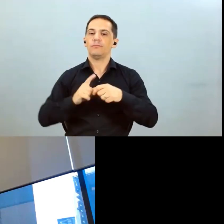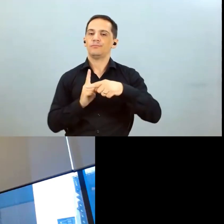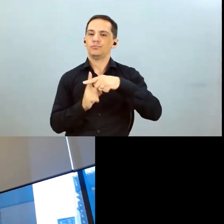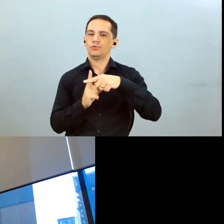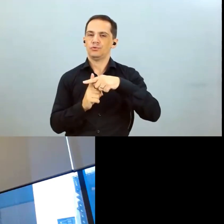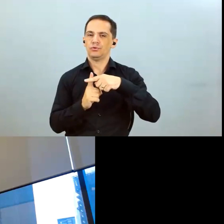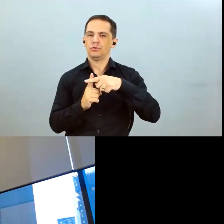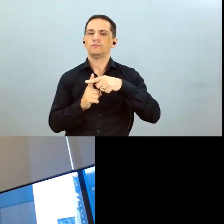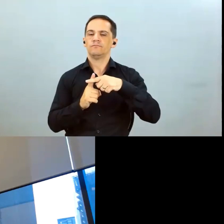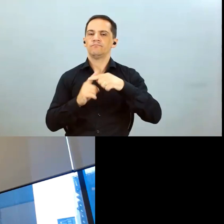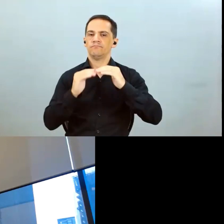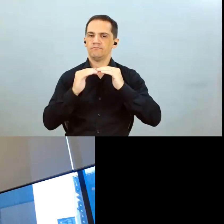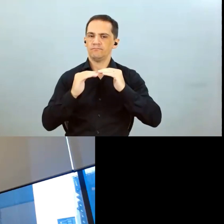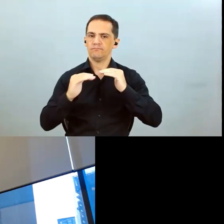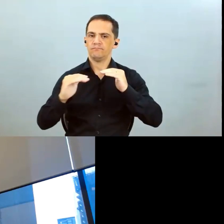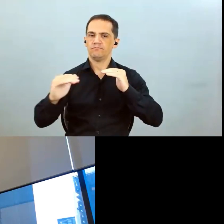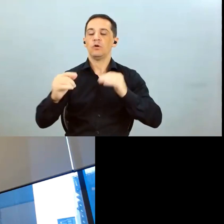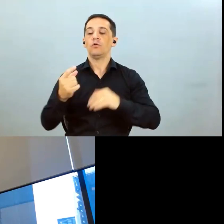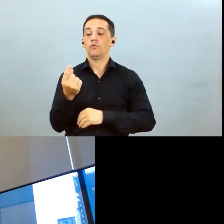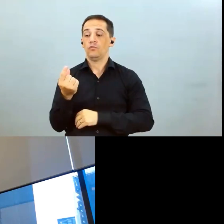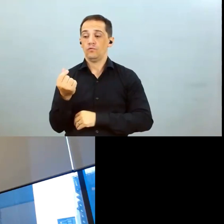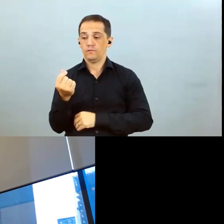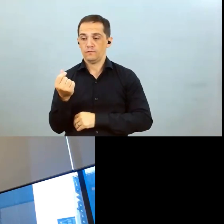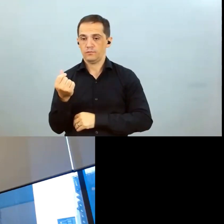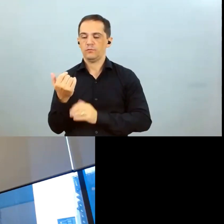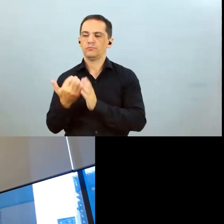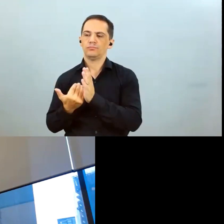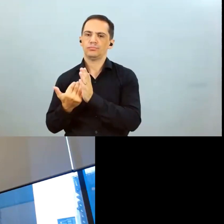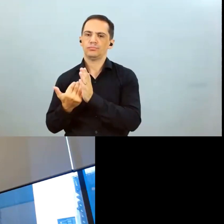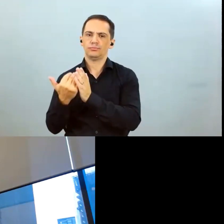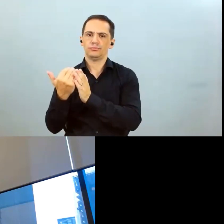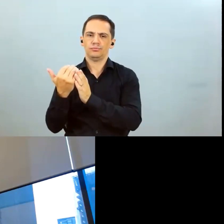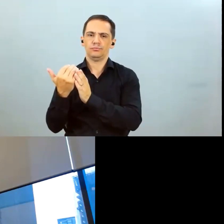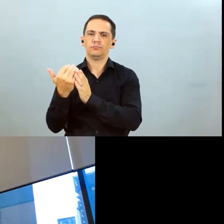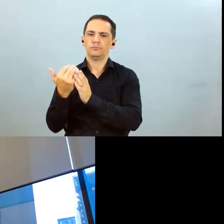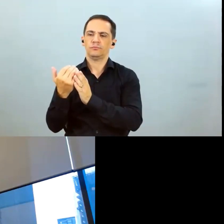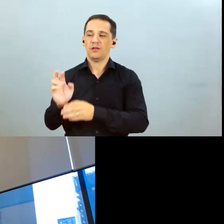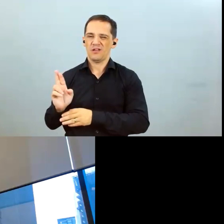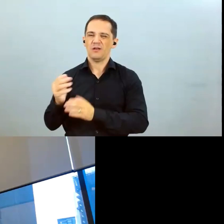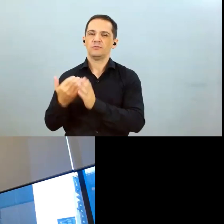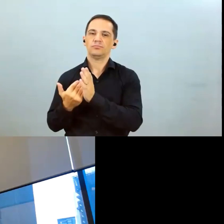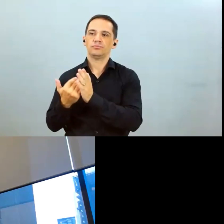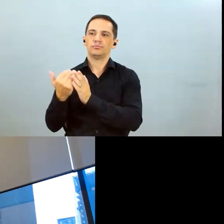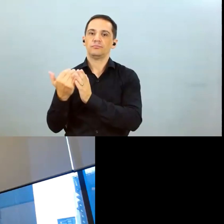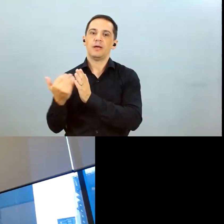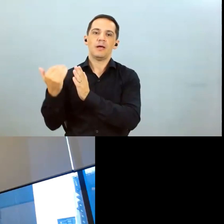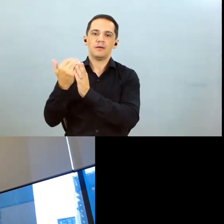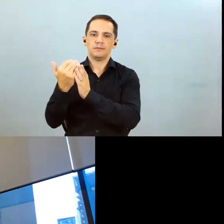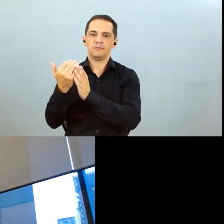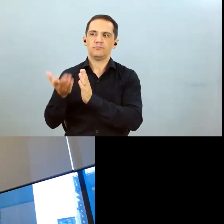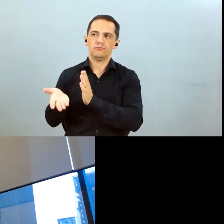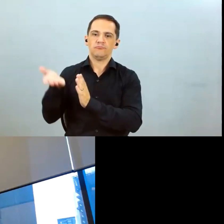o preço ele volta para um patamar desses ideais para um patamar mais alto do que ele está hoje e isso